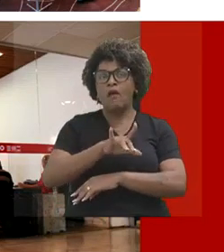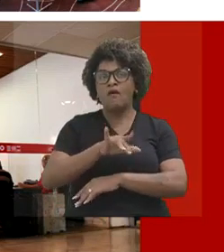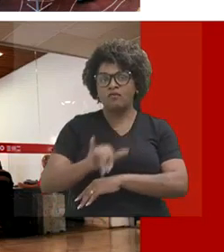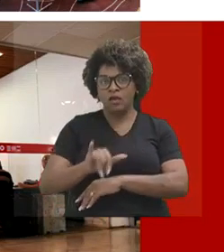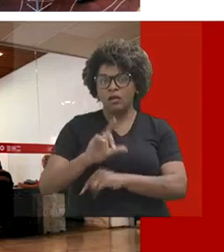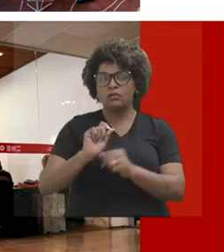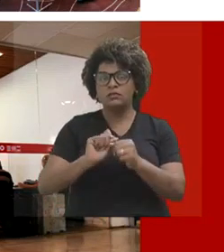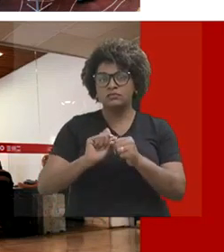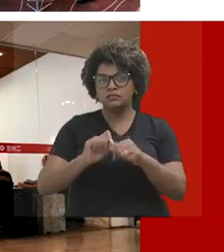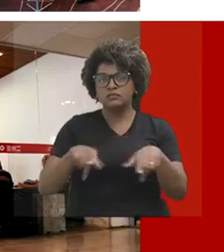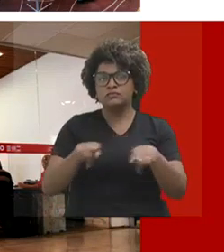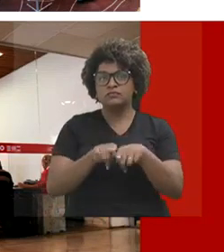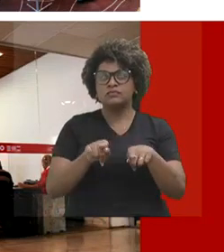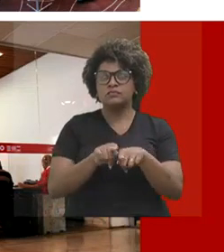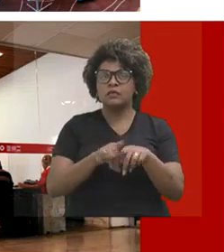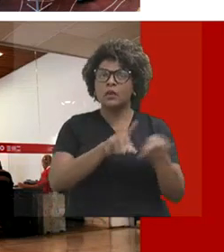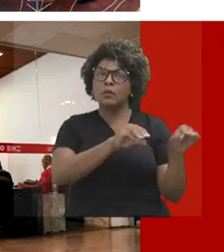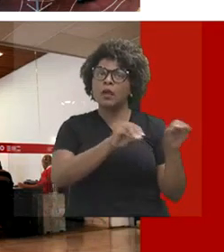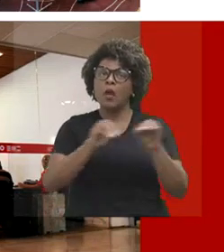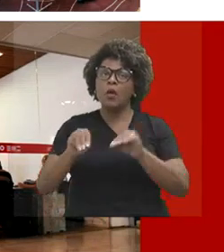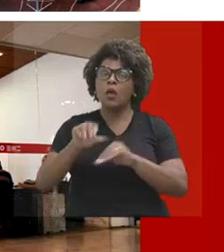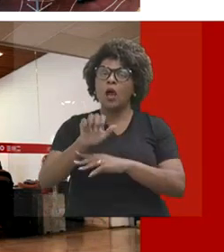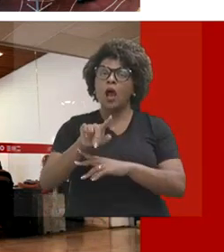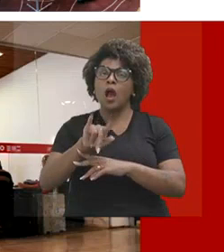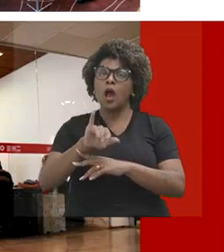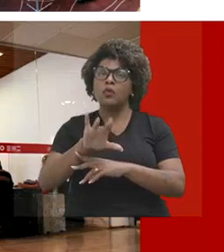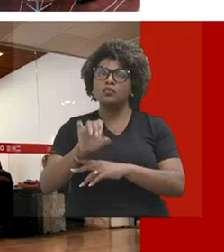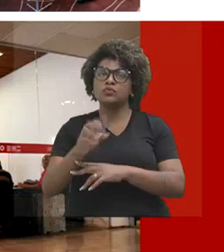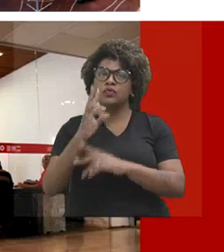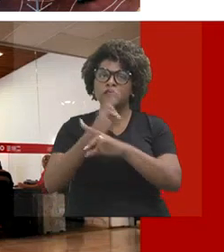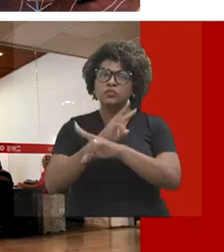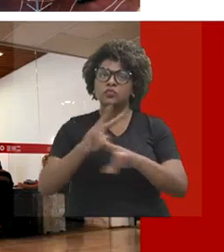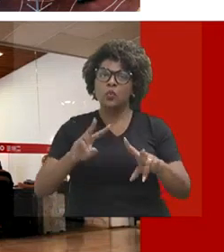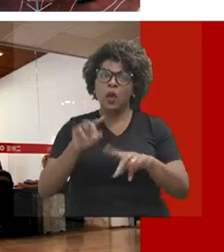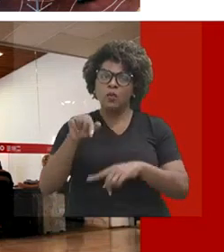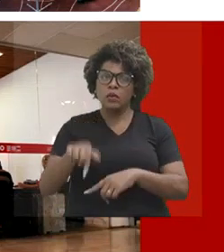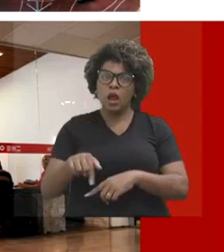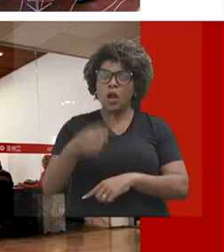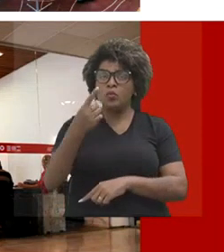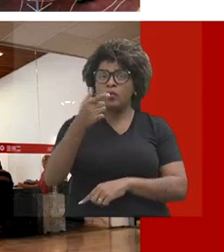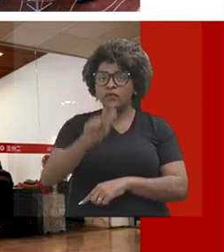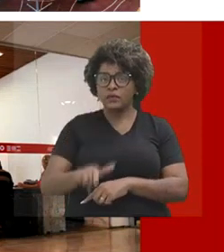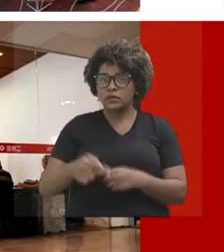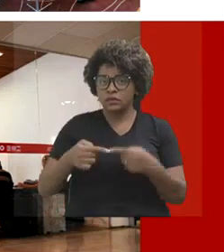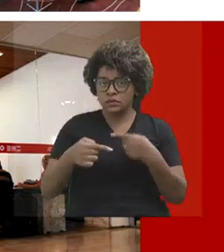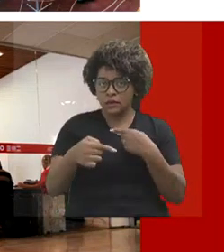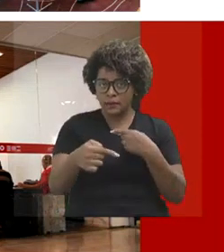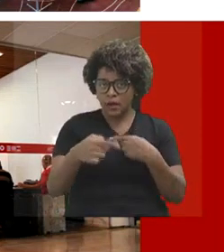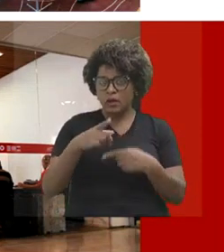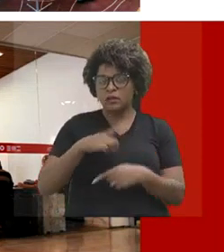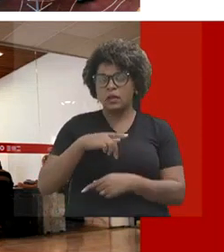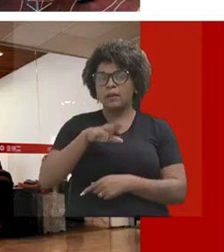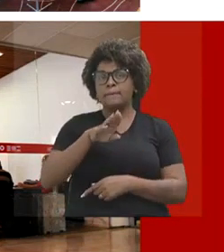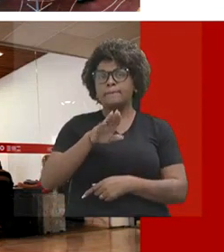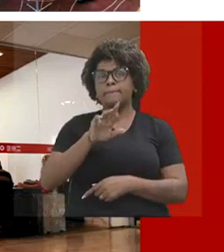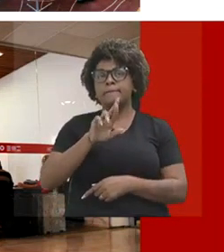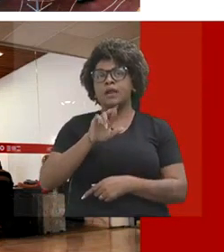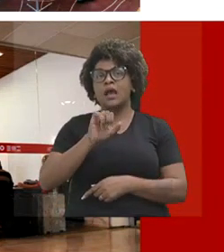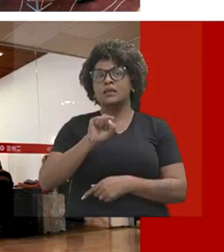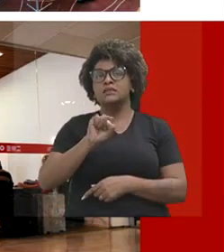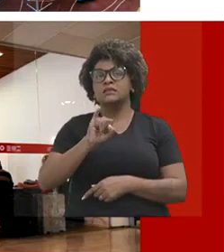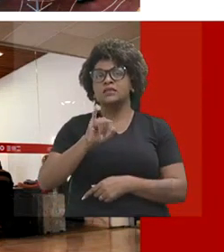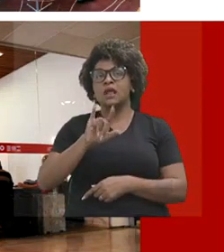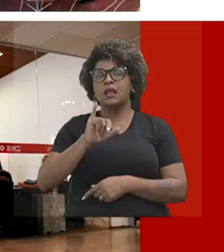uma ferramenta audiovisual no estúdio. Mas, uma vez por semana, na Brasileiríssima, ou na Rádio Confidência, de um modo geral, você